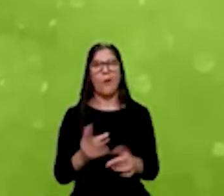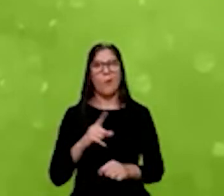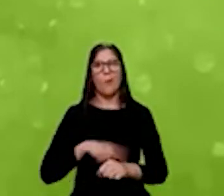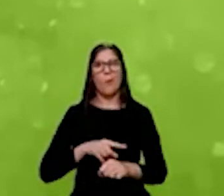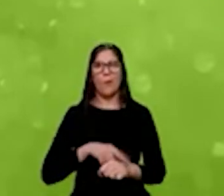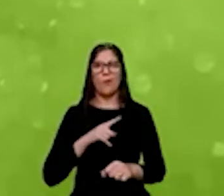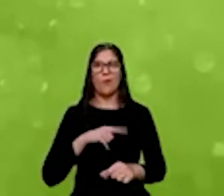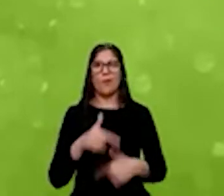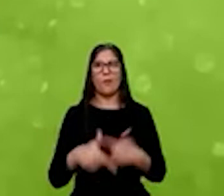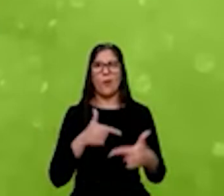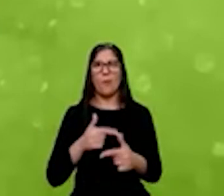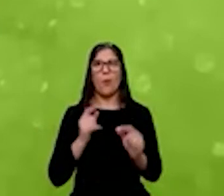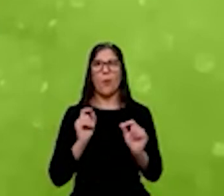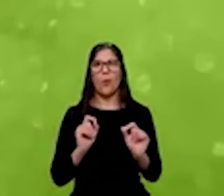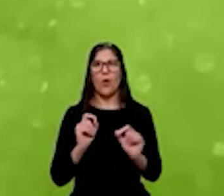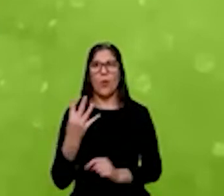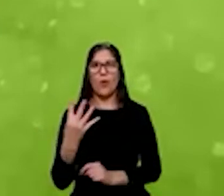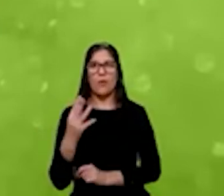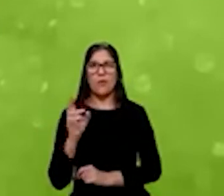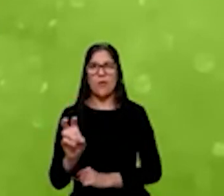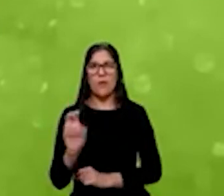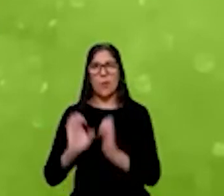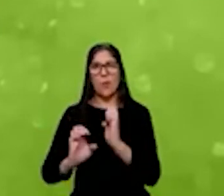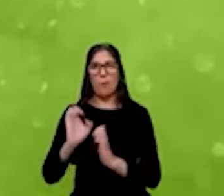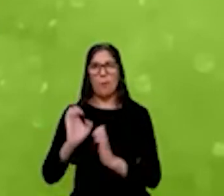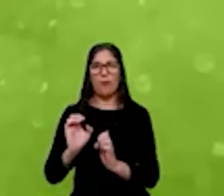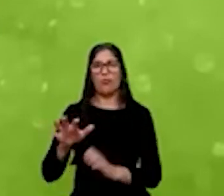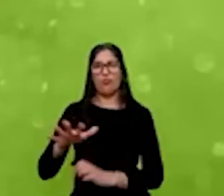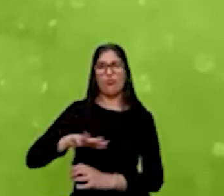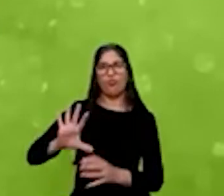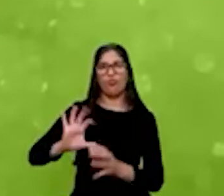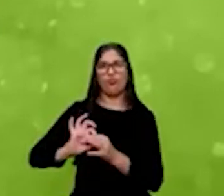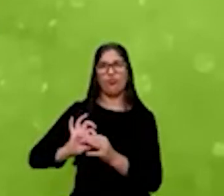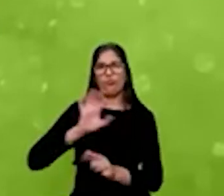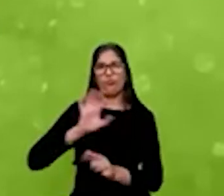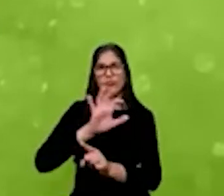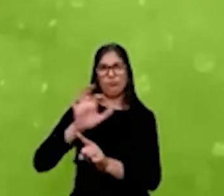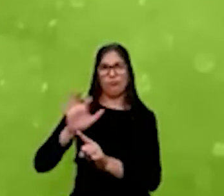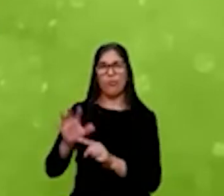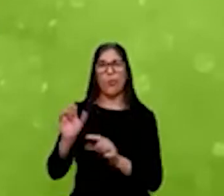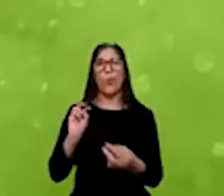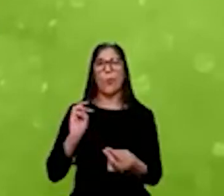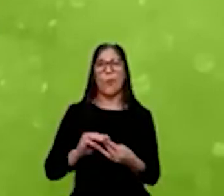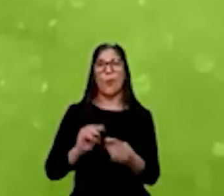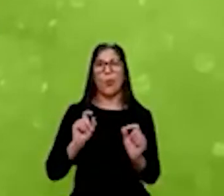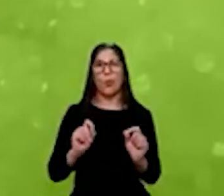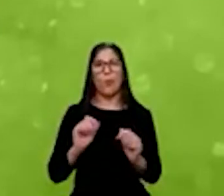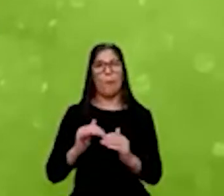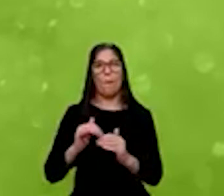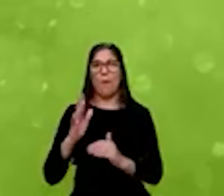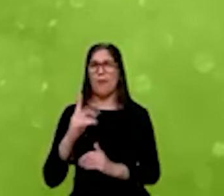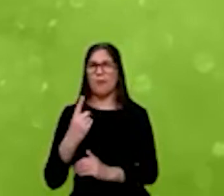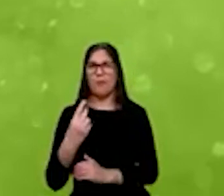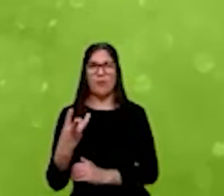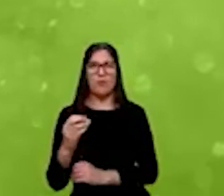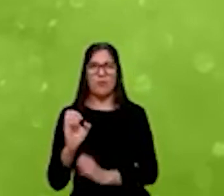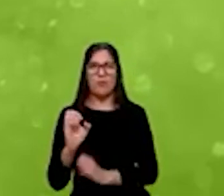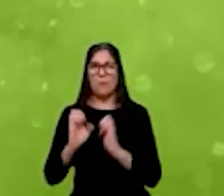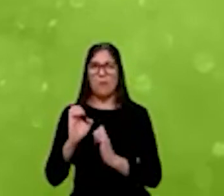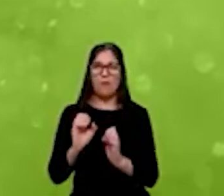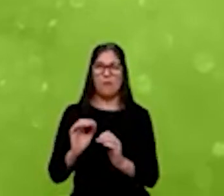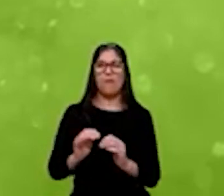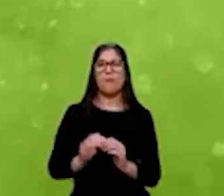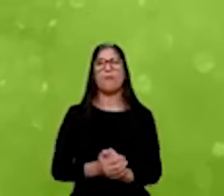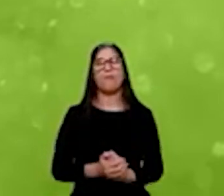45 empresas de impacto. A nossa meta é trabalhar com mais de 130 empresas. E